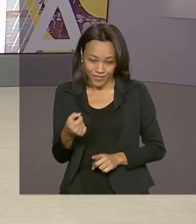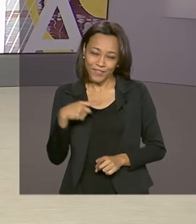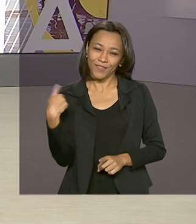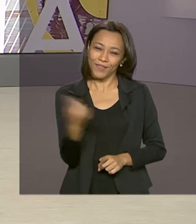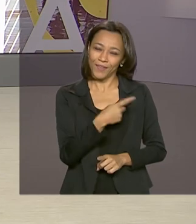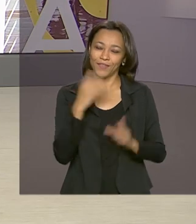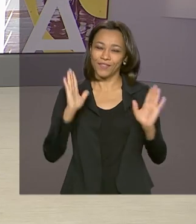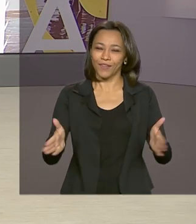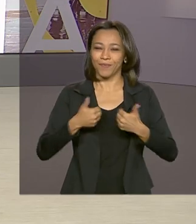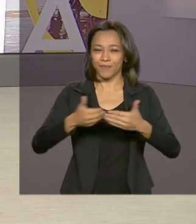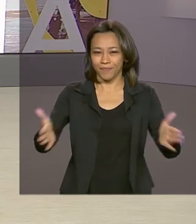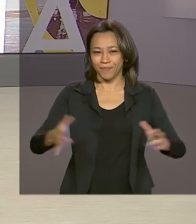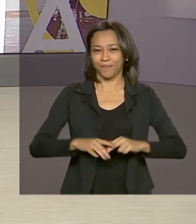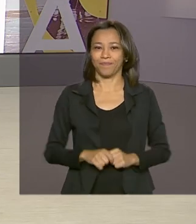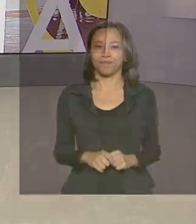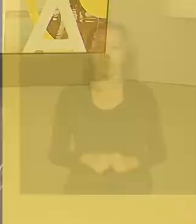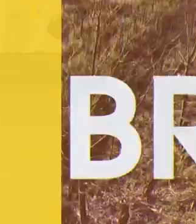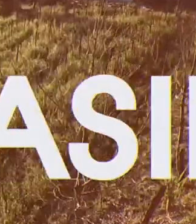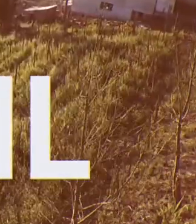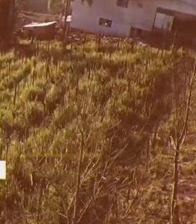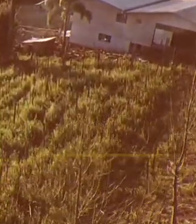Brasil em Dia começa agora.